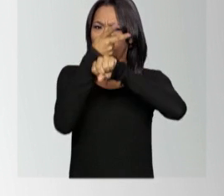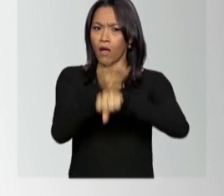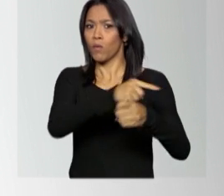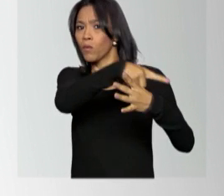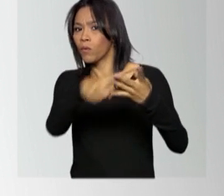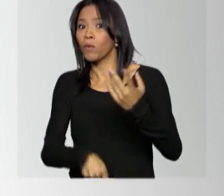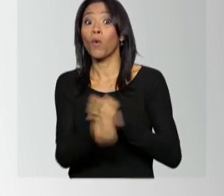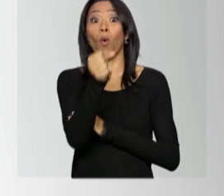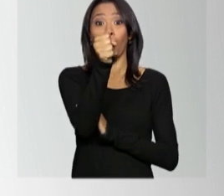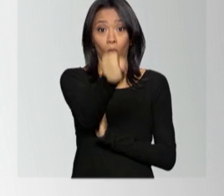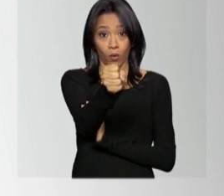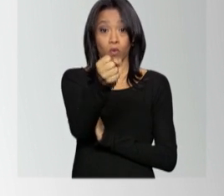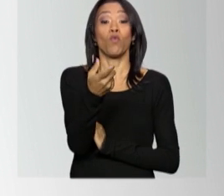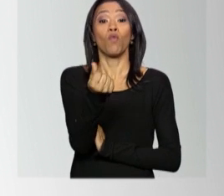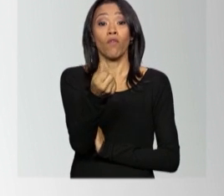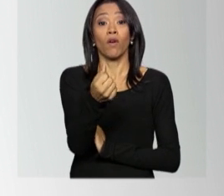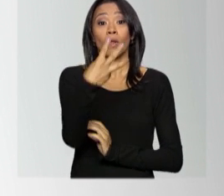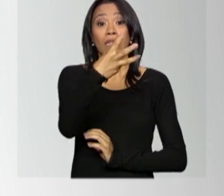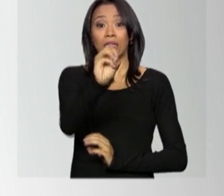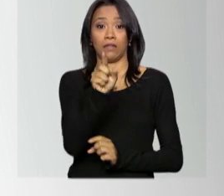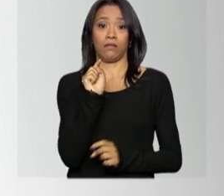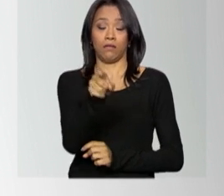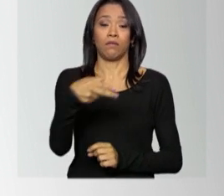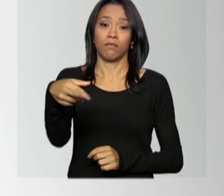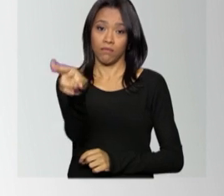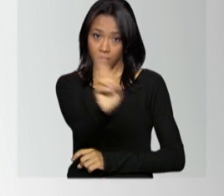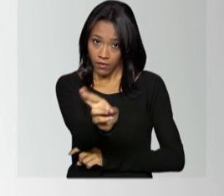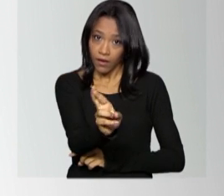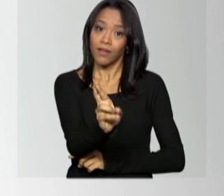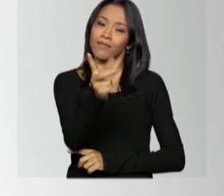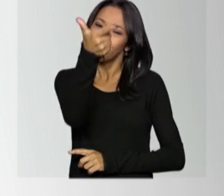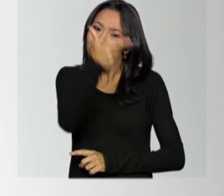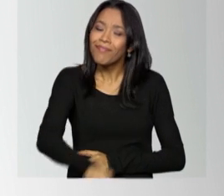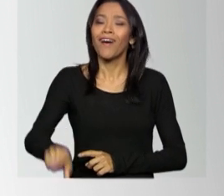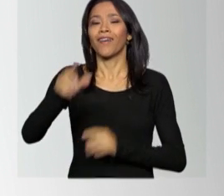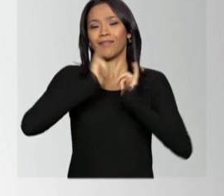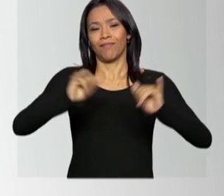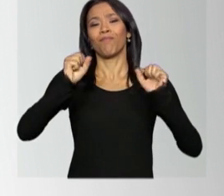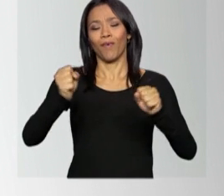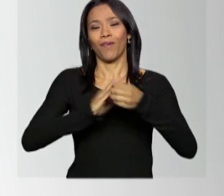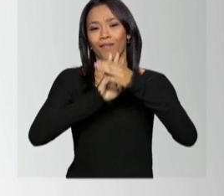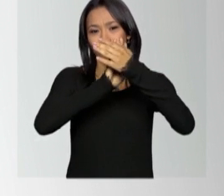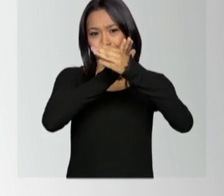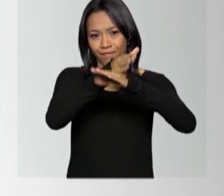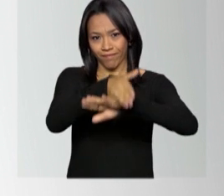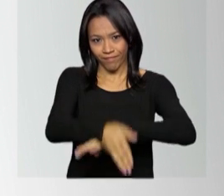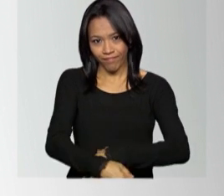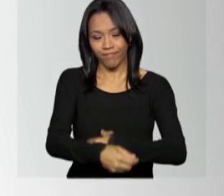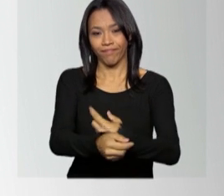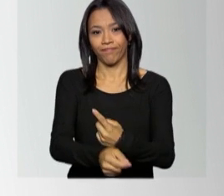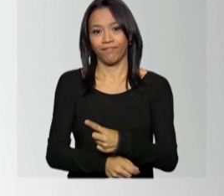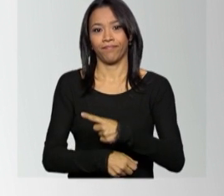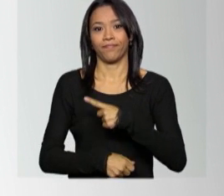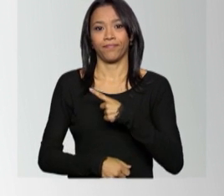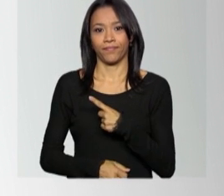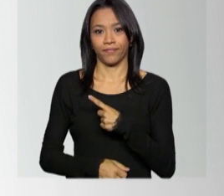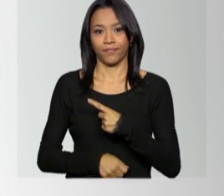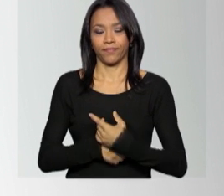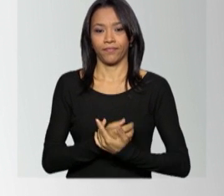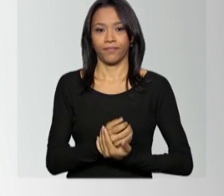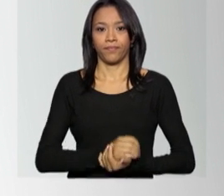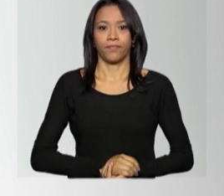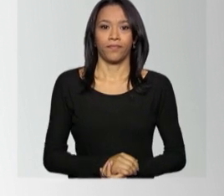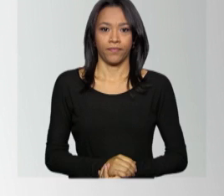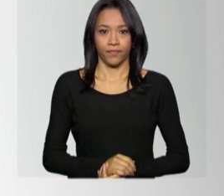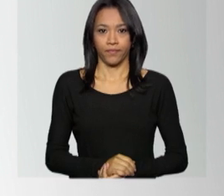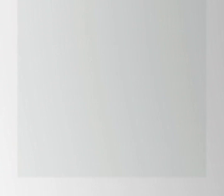trabalhos e o valor é de 30 mil reais. Saiba mais em www.iphan.gov